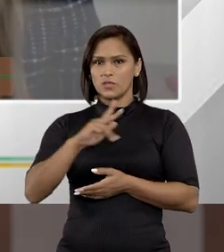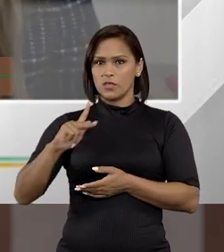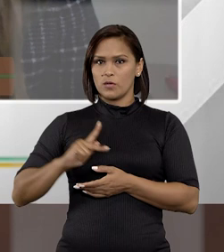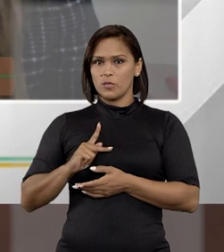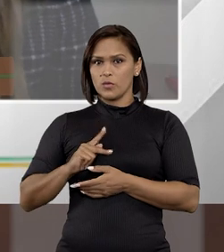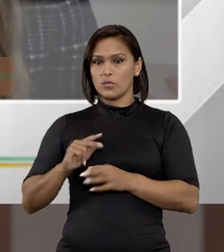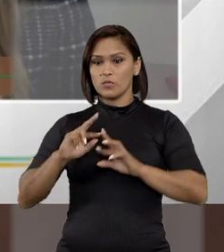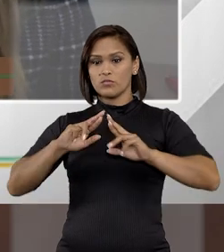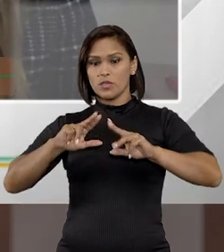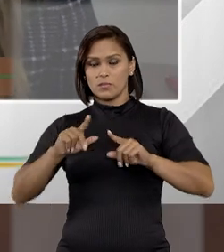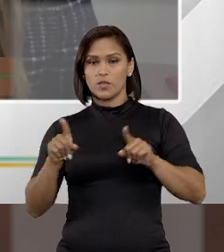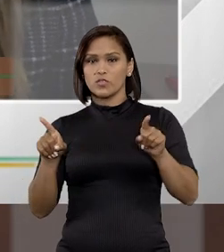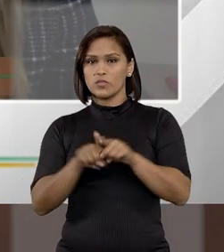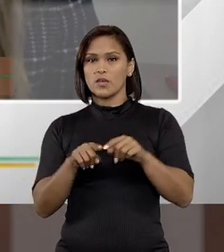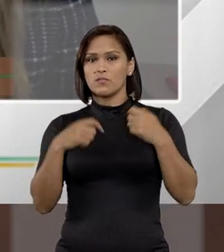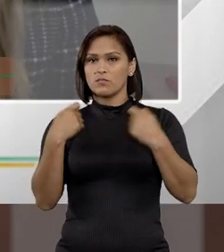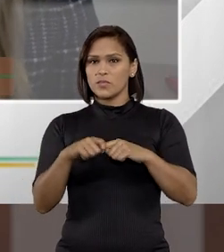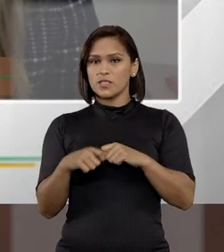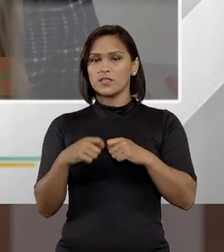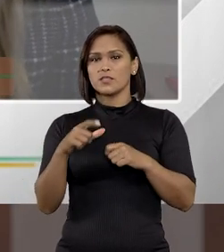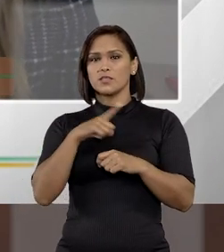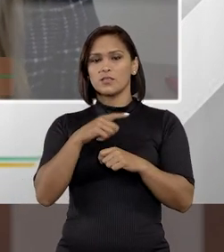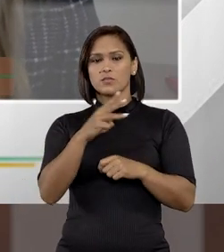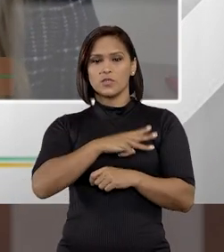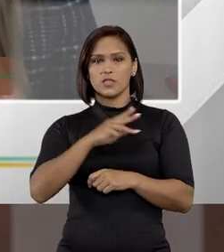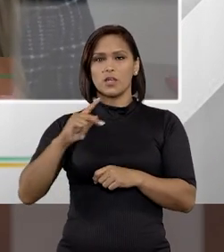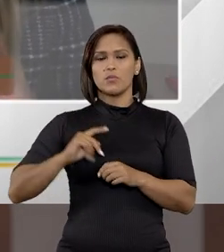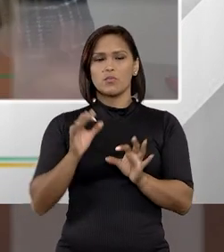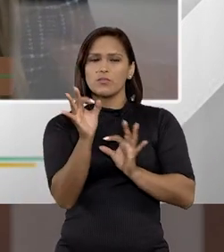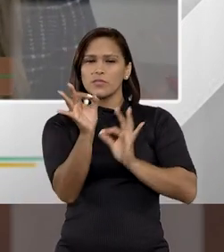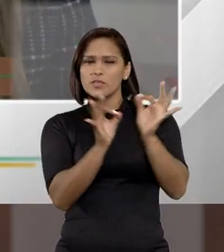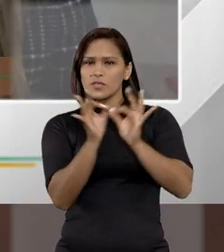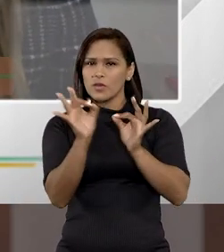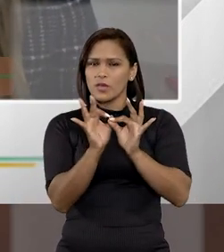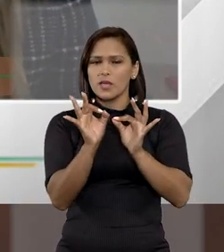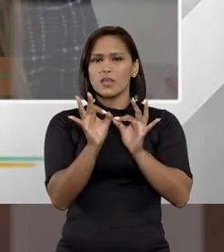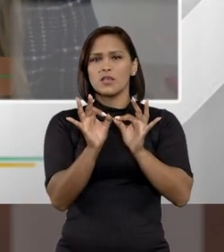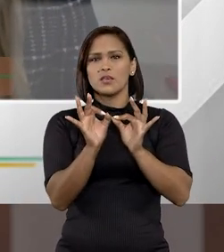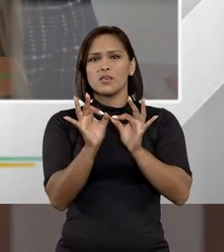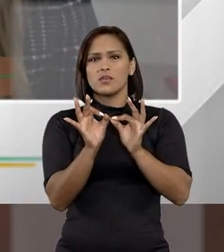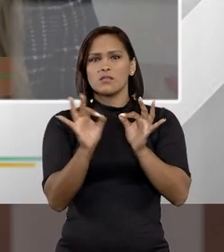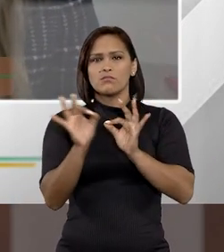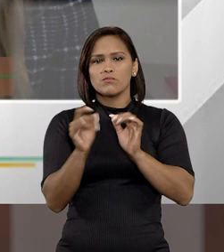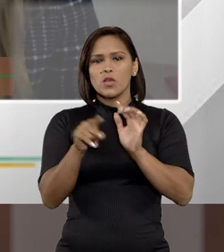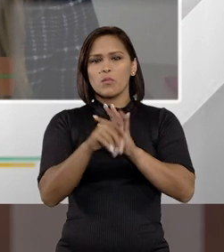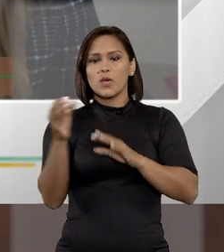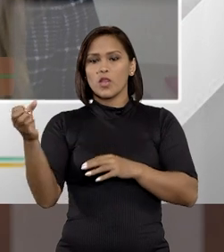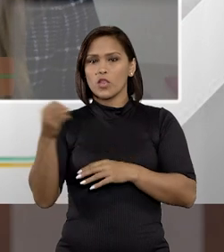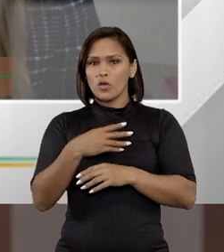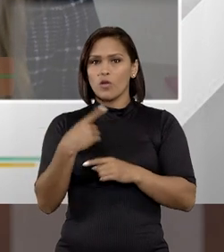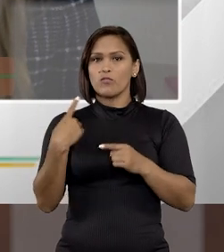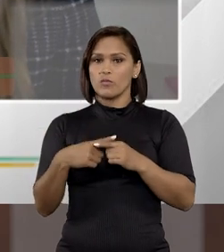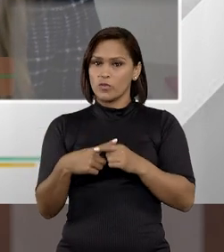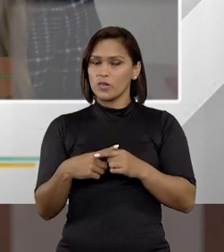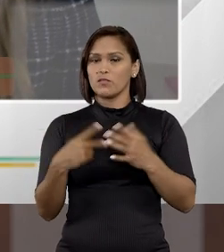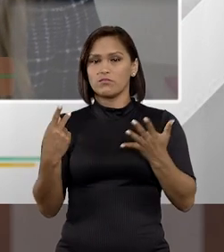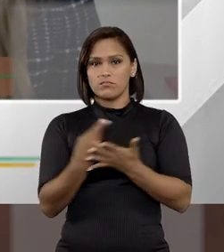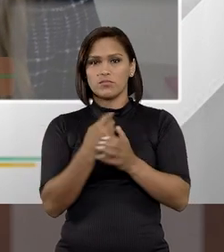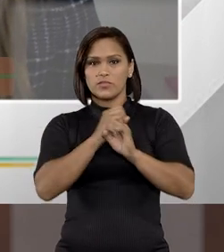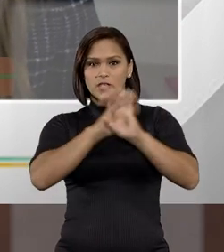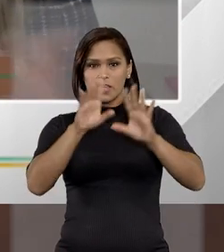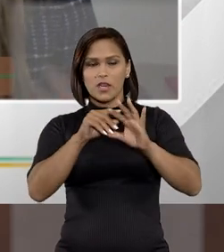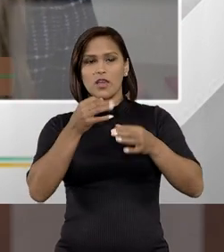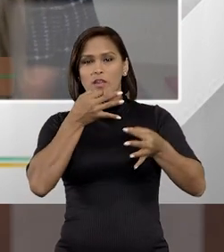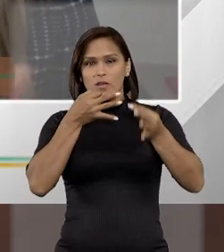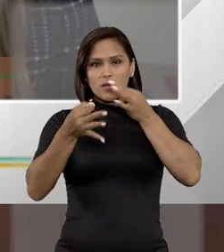do Ministério Público, além, claro, de necessitar que o Ministério Público se prepare para essa novidade, porque vai, claro,